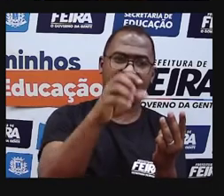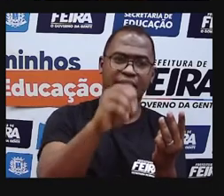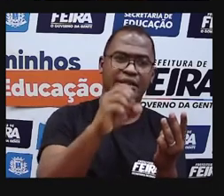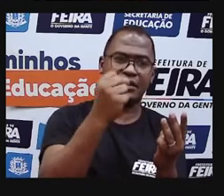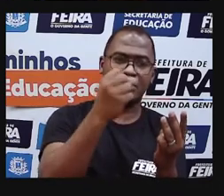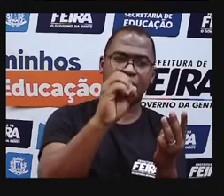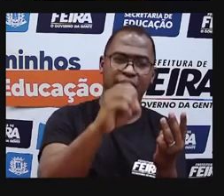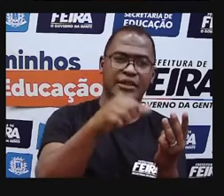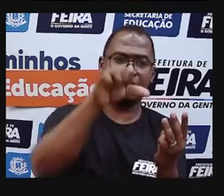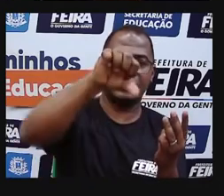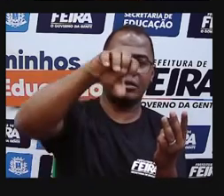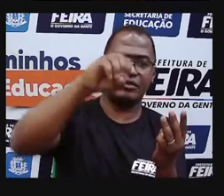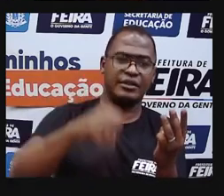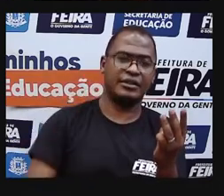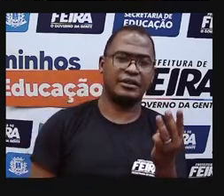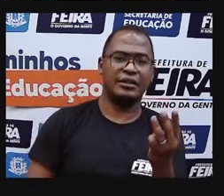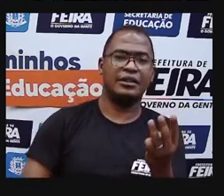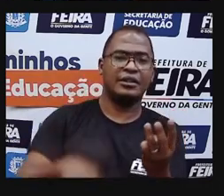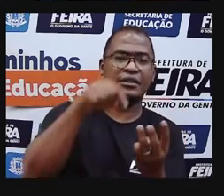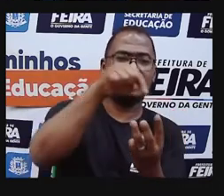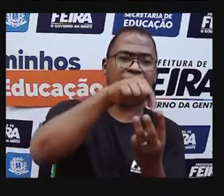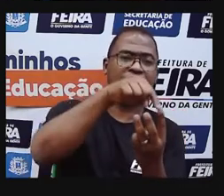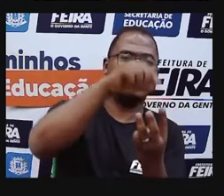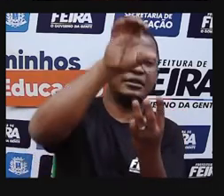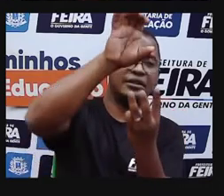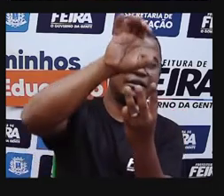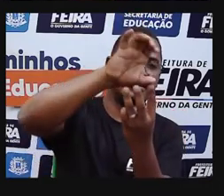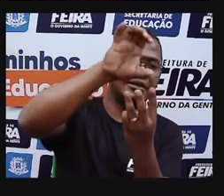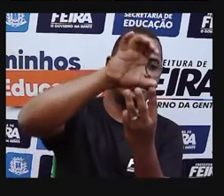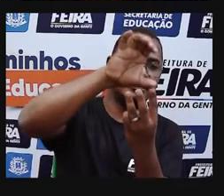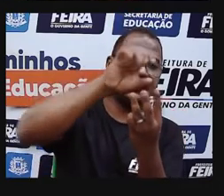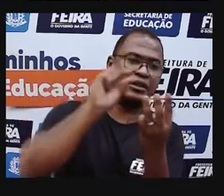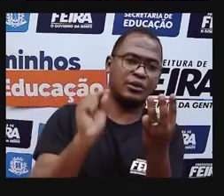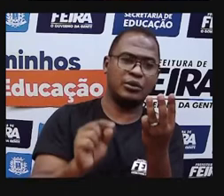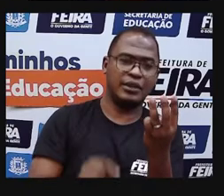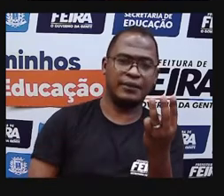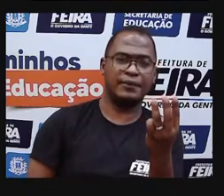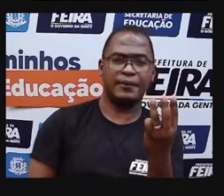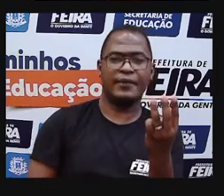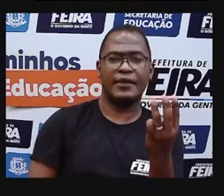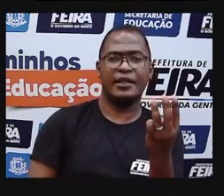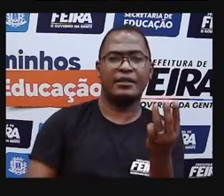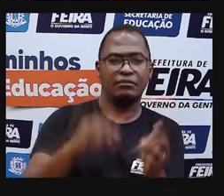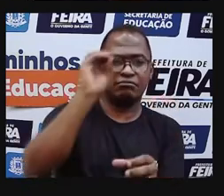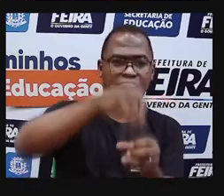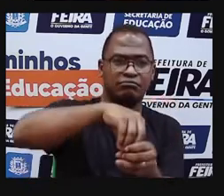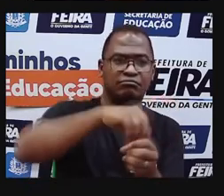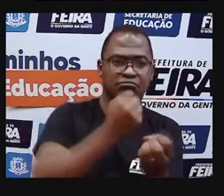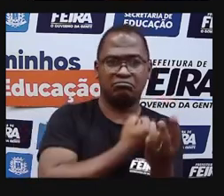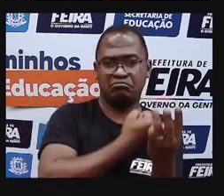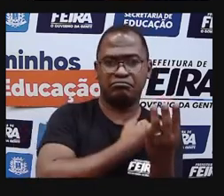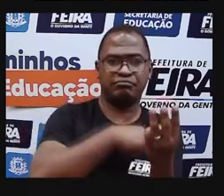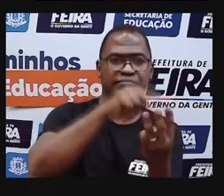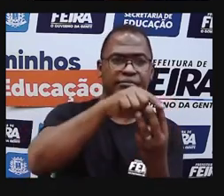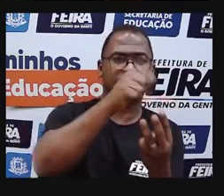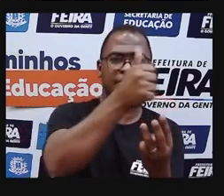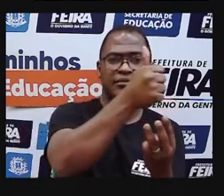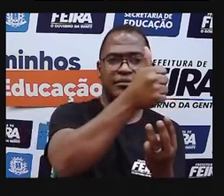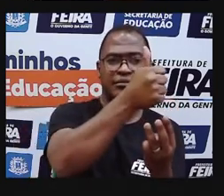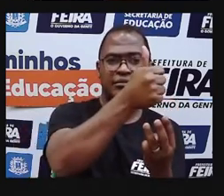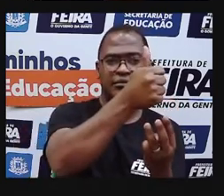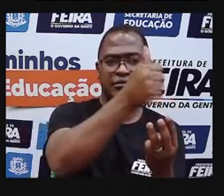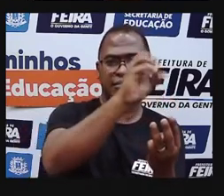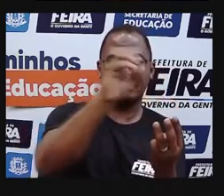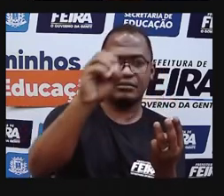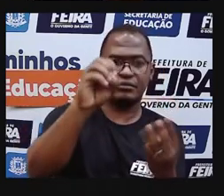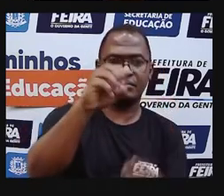80, 90. E temos também a centena. Então, dentro dos números da centena, nós temos o